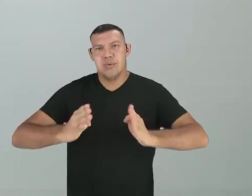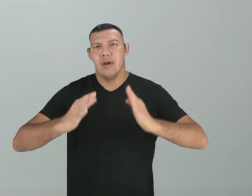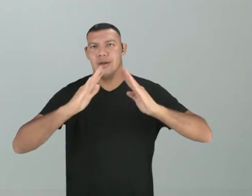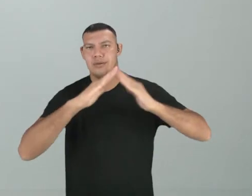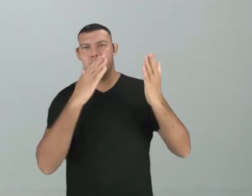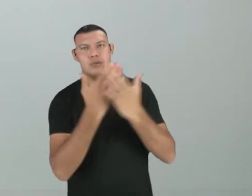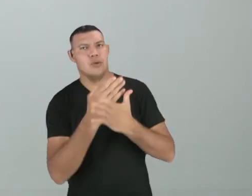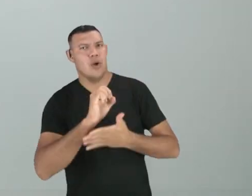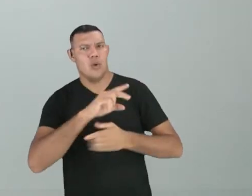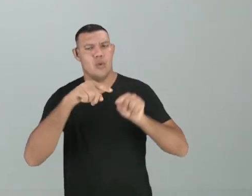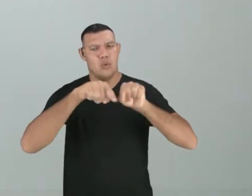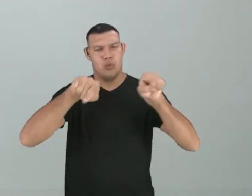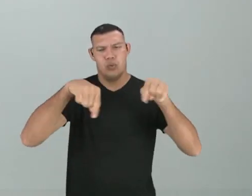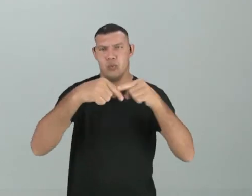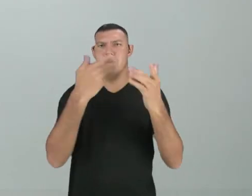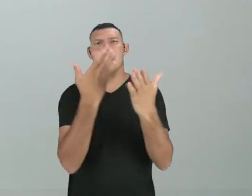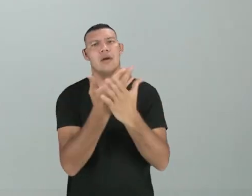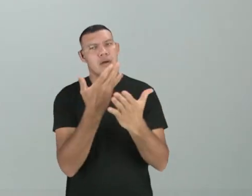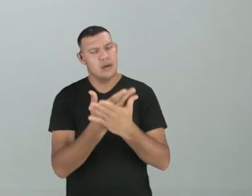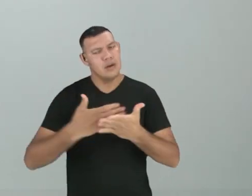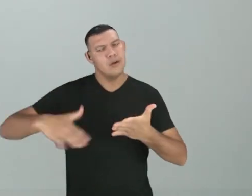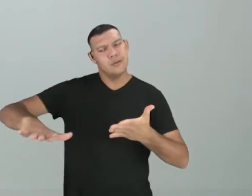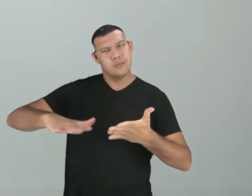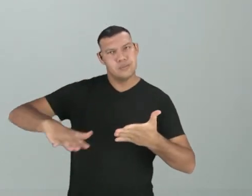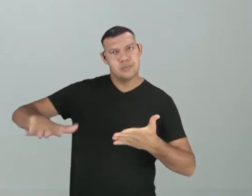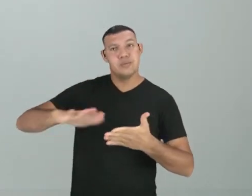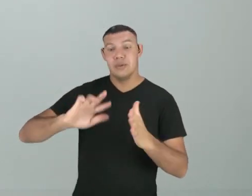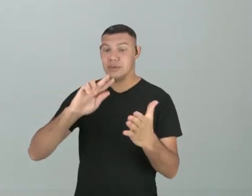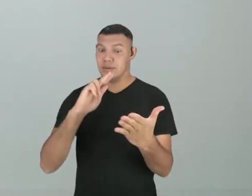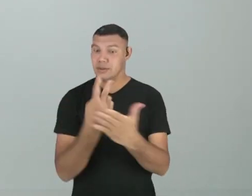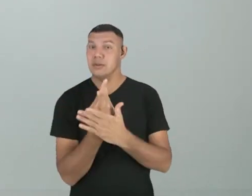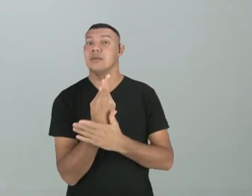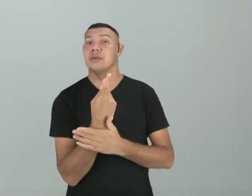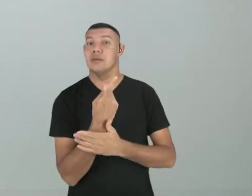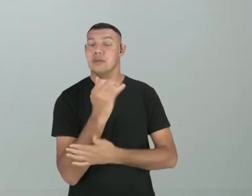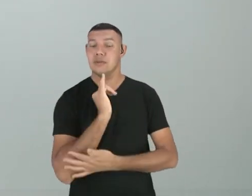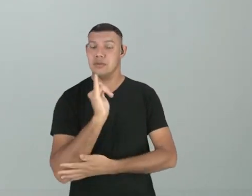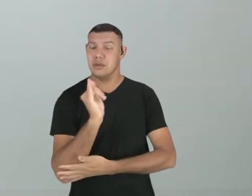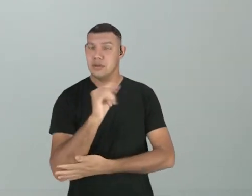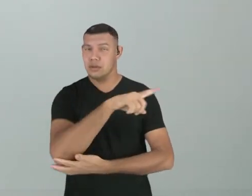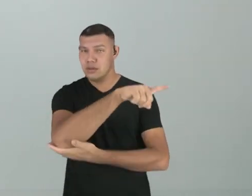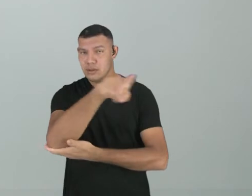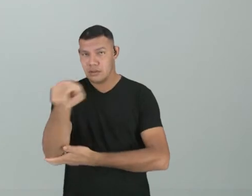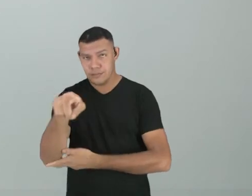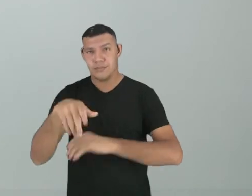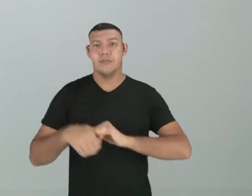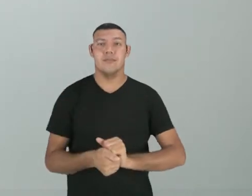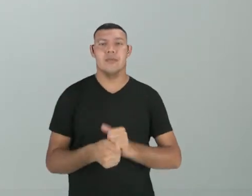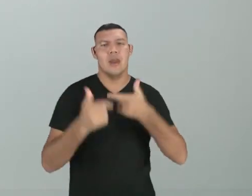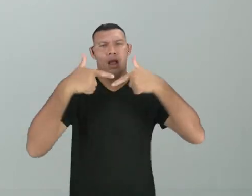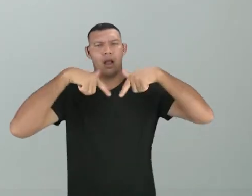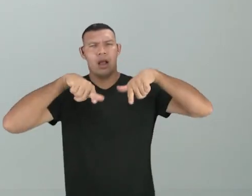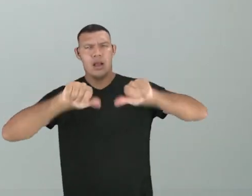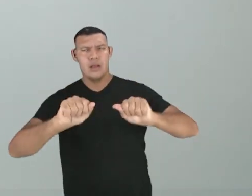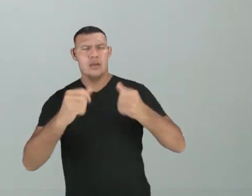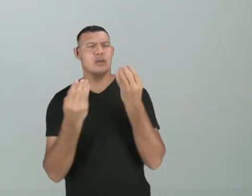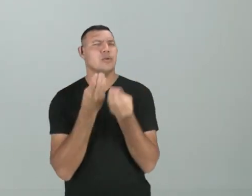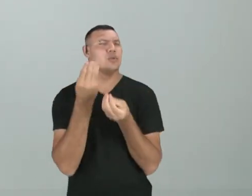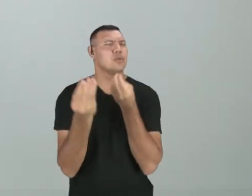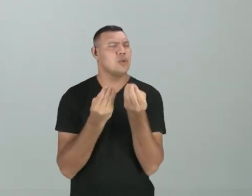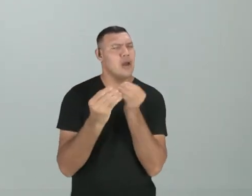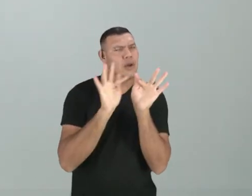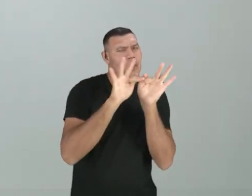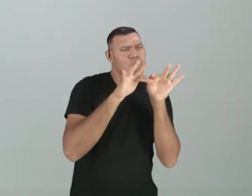ou na sala de aula. Ali já é o espaço do acontecimento da narrativa de vocês. A linguagem é uma linguagem